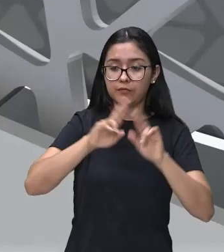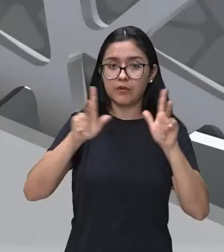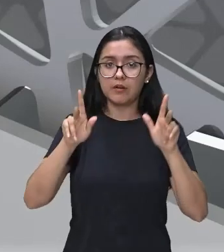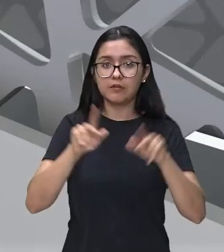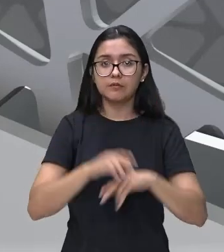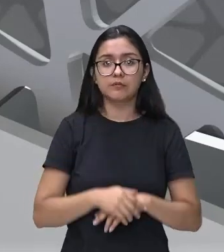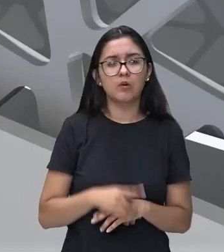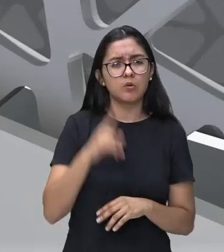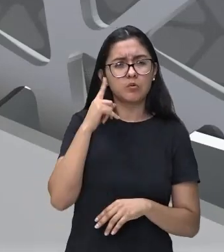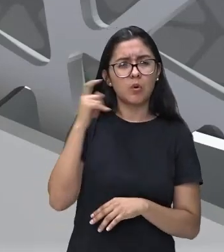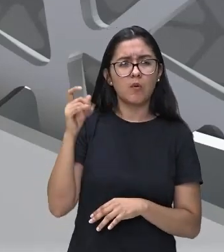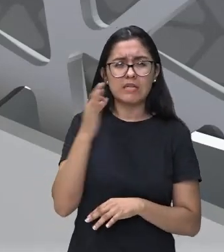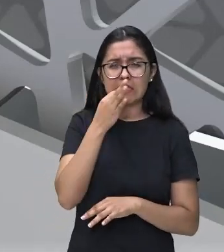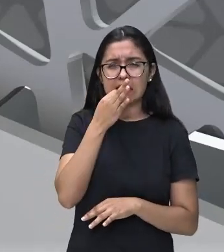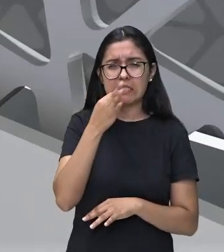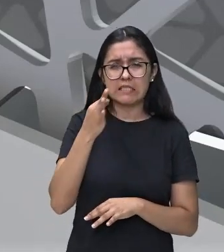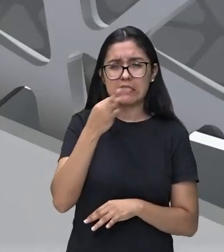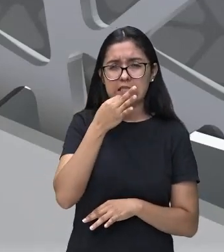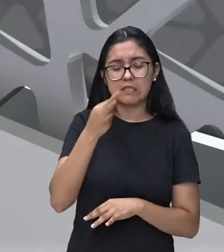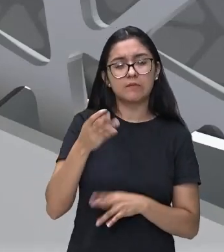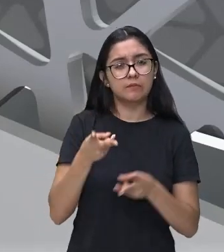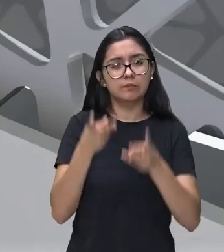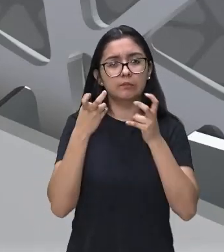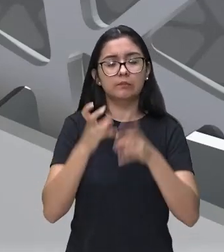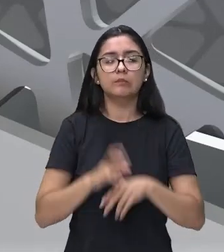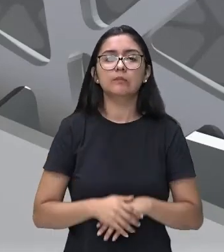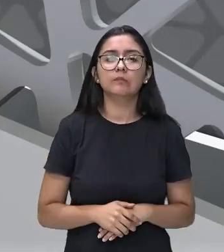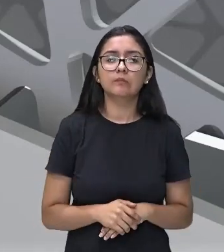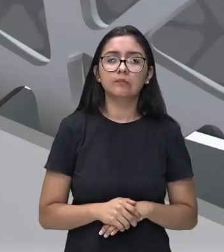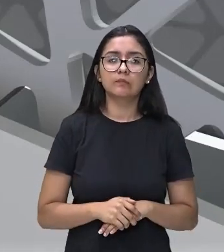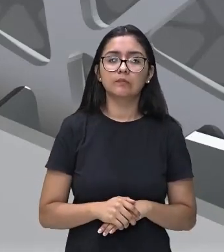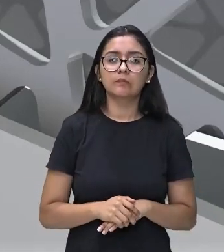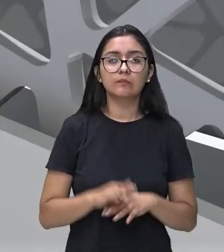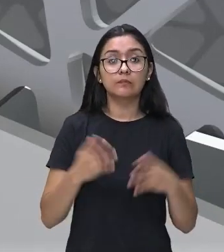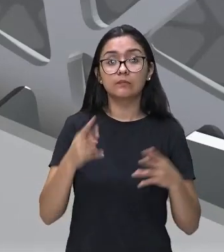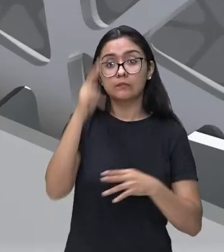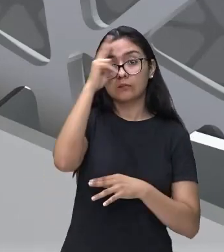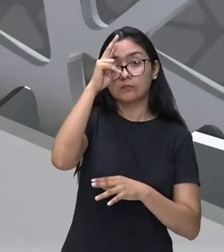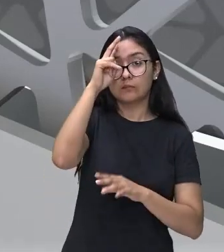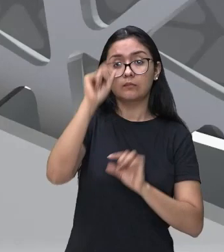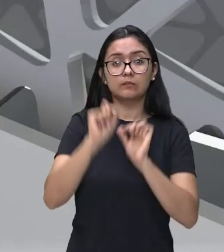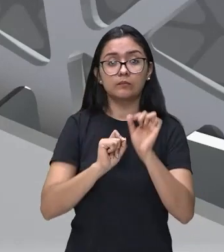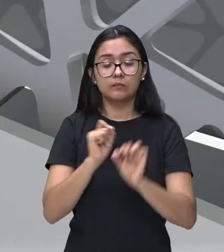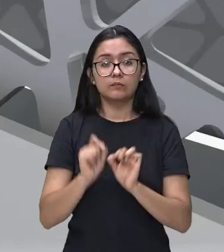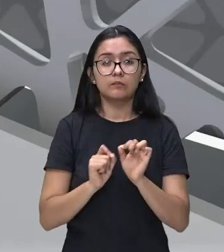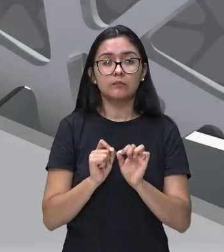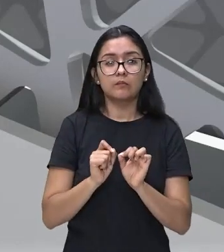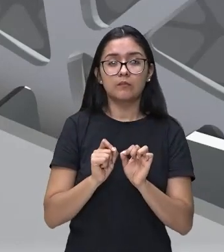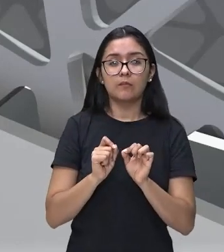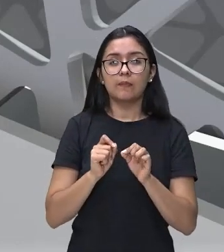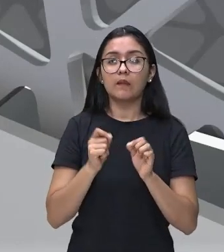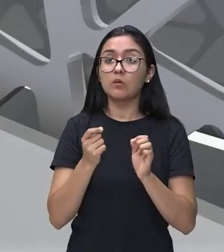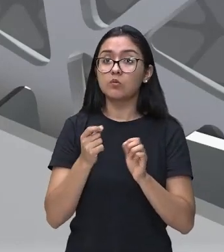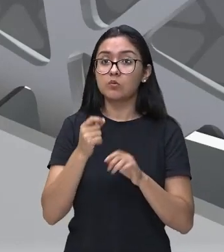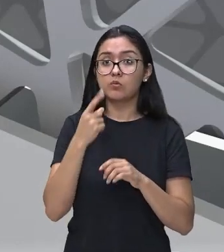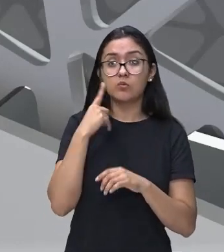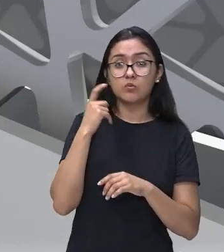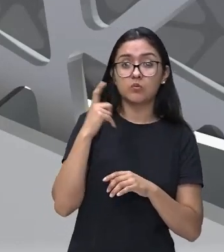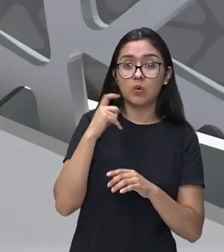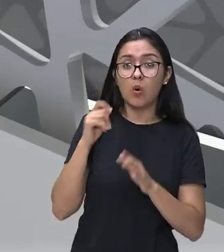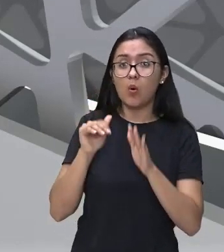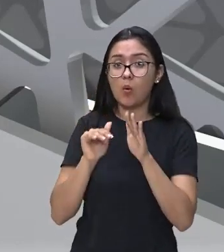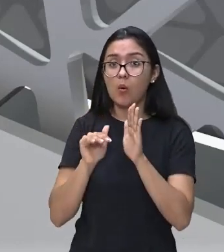e é um som bem fininho, como vocês perceberam. Lembre-se que quando falamos de alto e baixo,